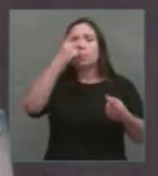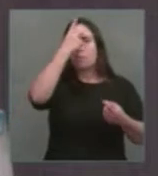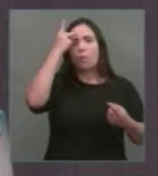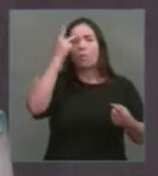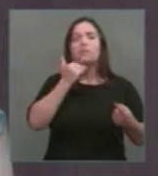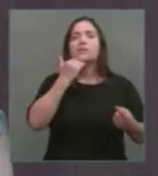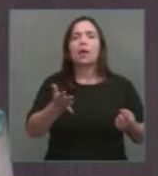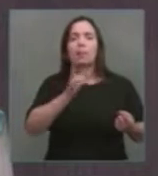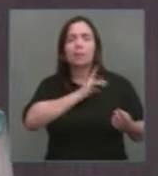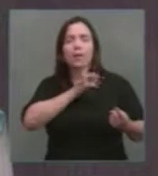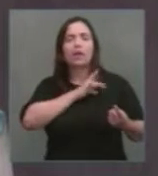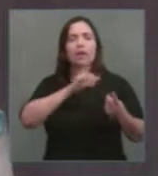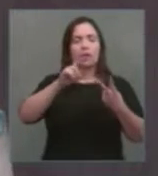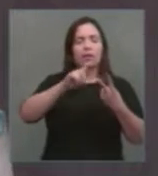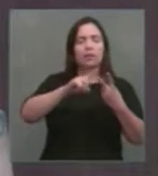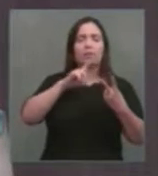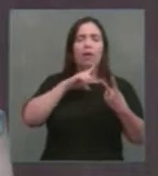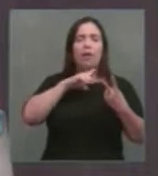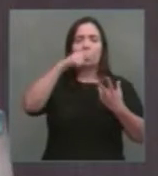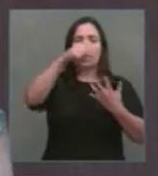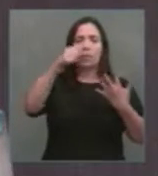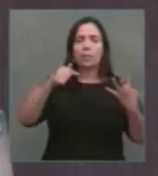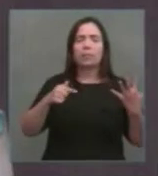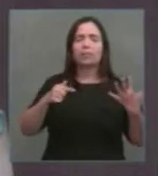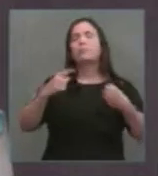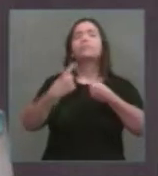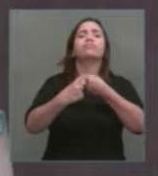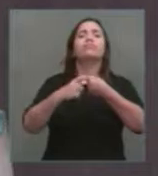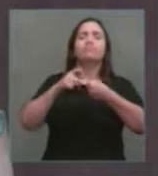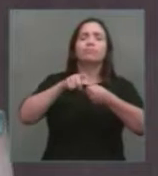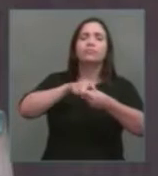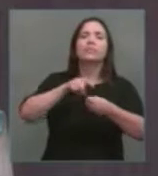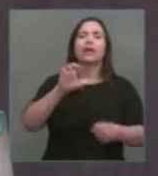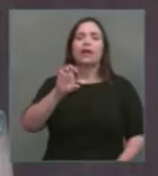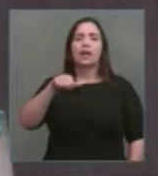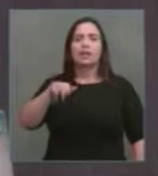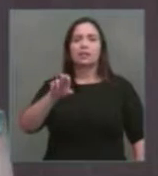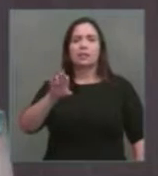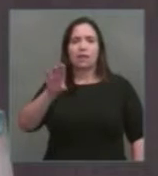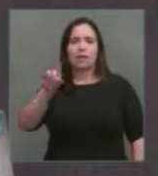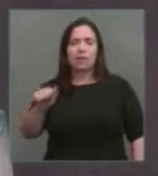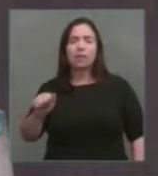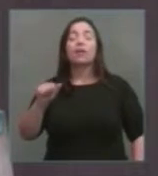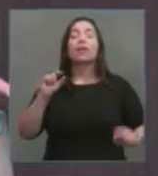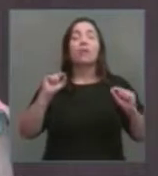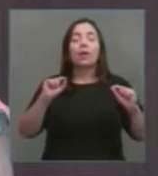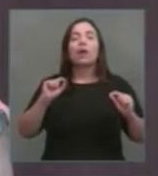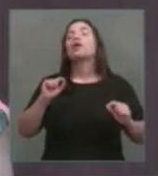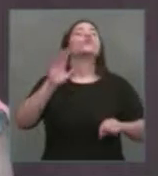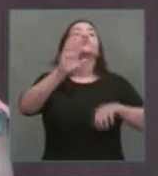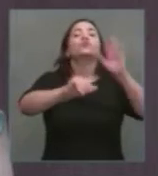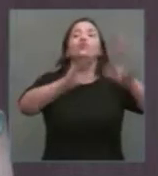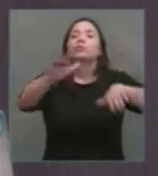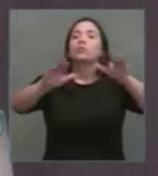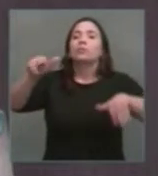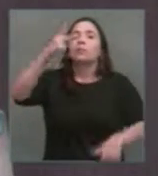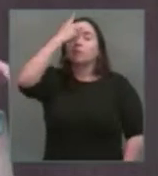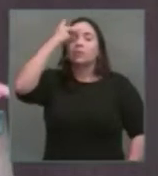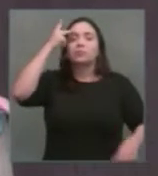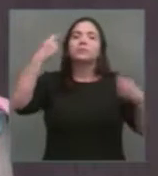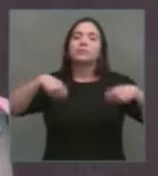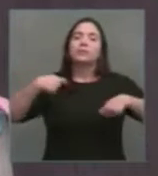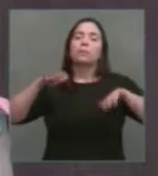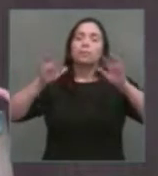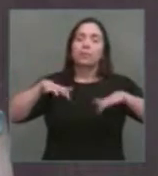organizações políticas que compõem o bloco de esquerda, a frente de esquerda, no sentido de convocar as pessoas. O que